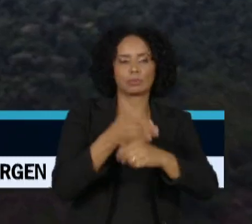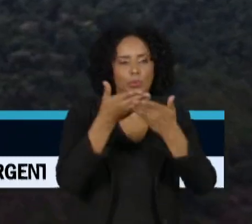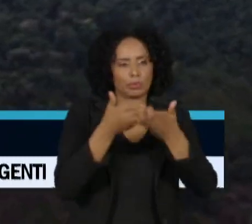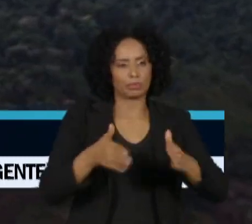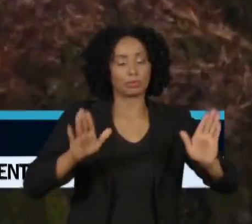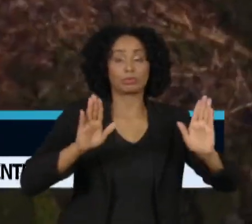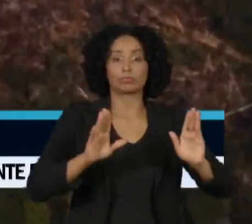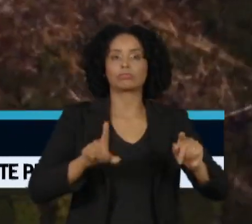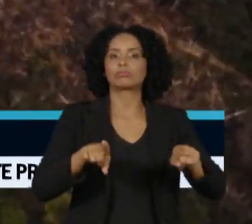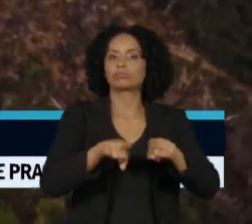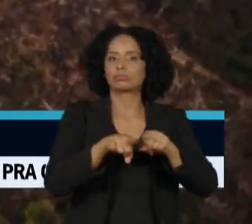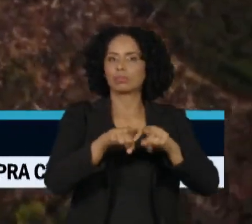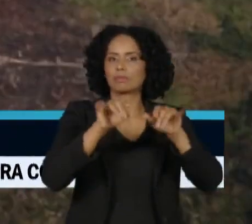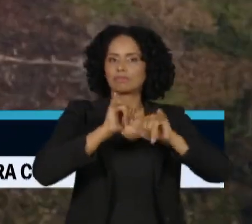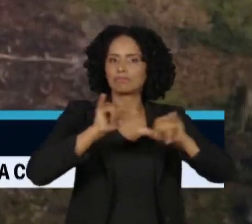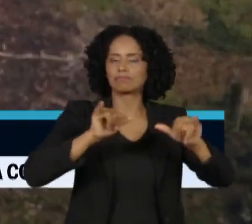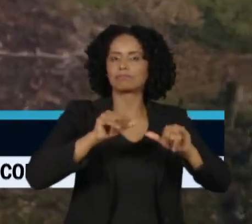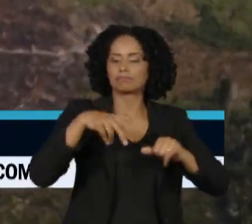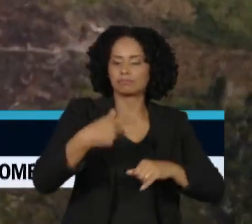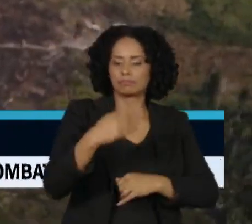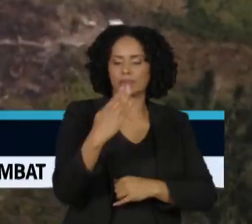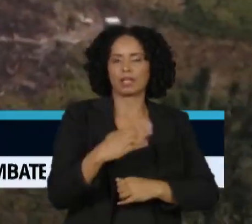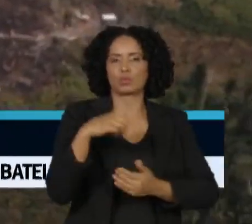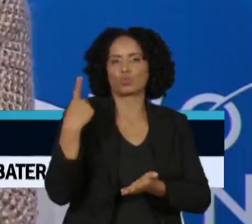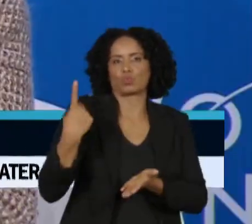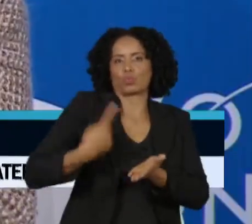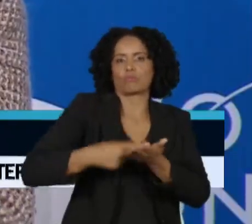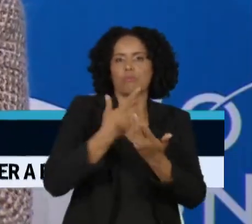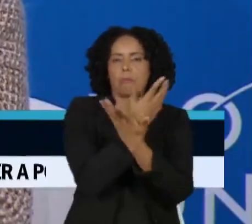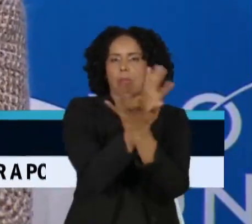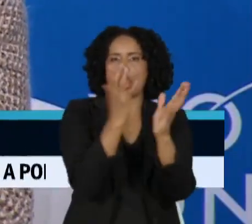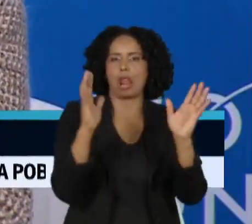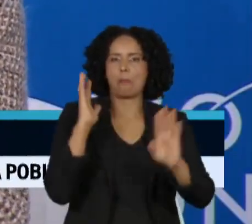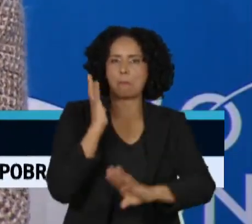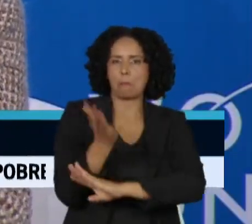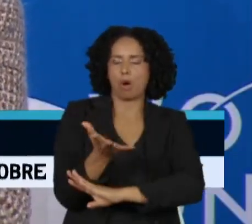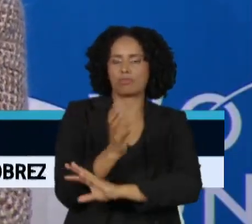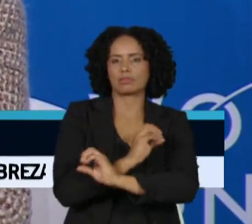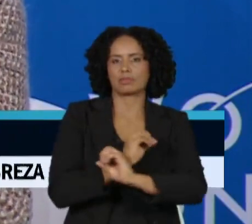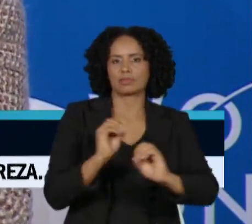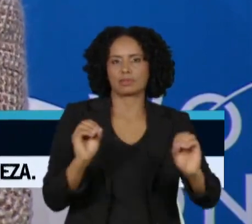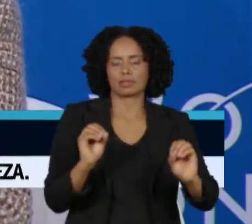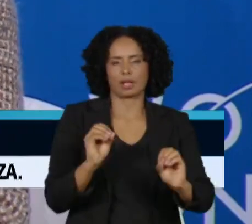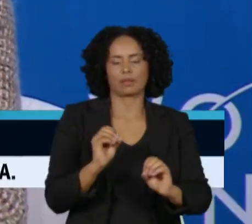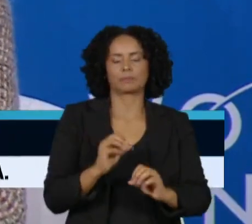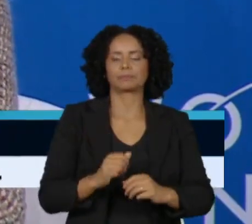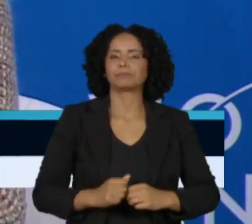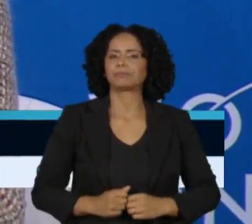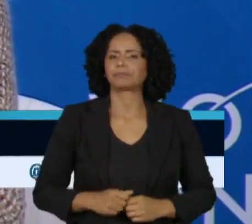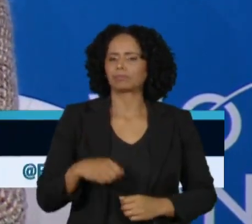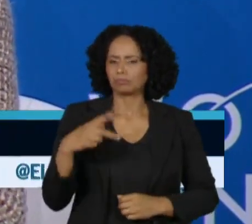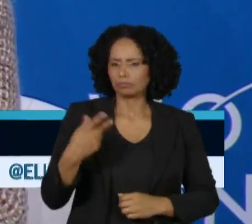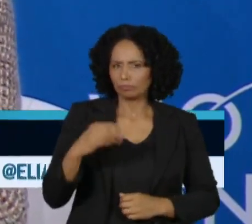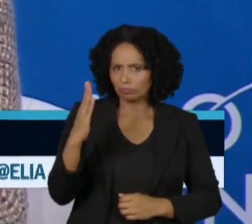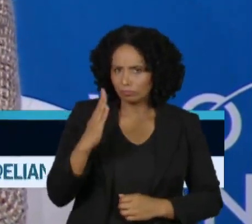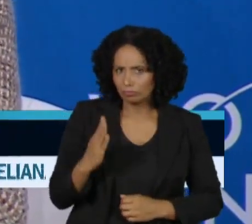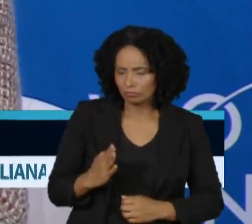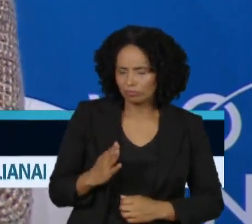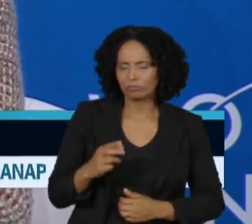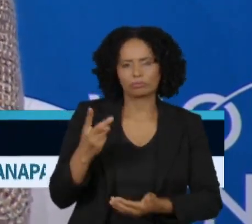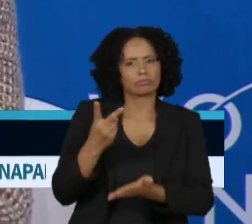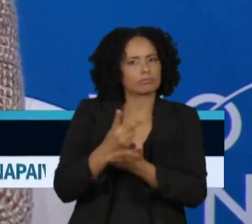reafirmou o compromisso do Brasil com o desmatamento zero. Nós sempre fomos um país que contribuiu